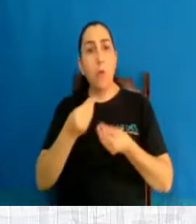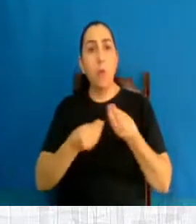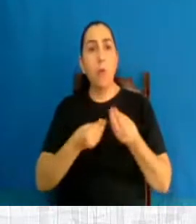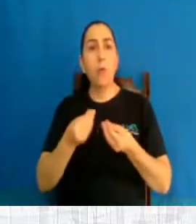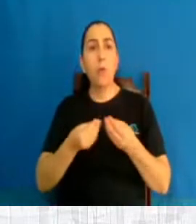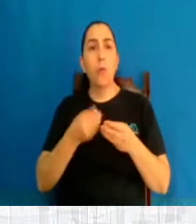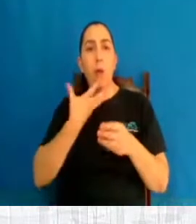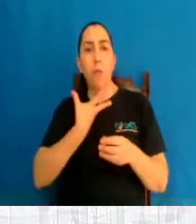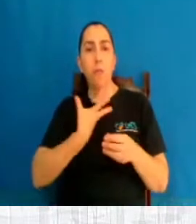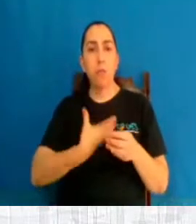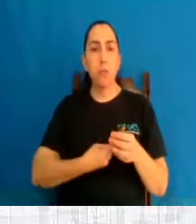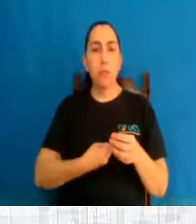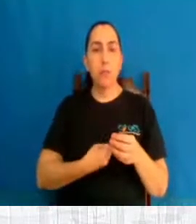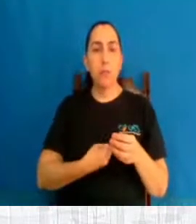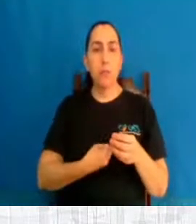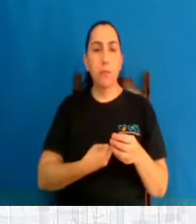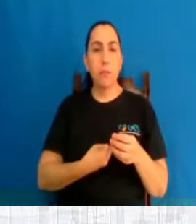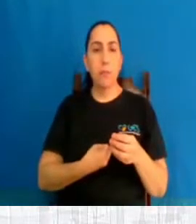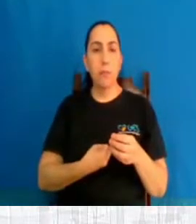política de